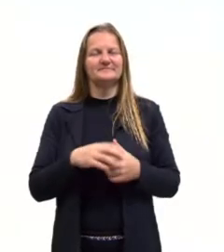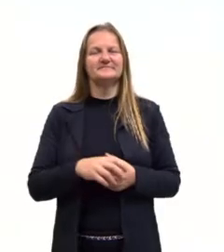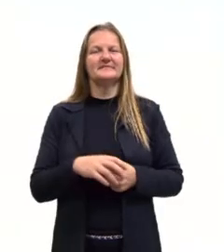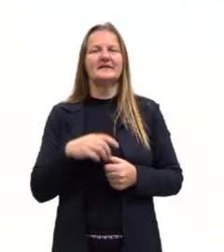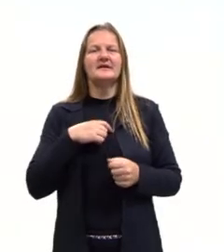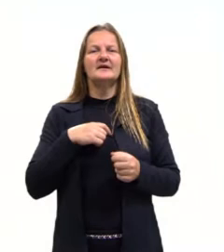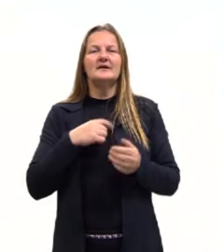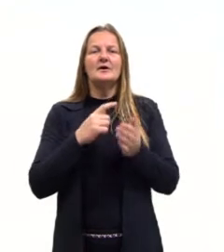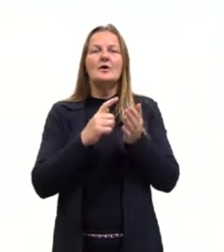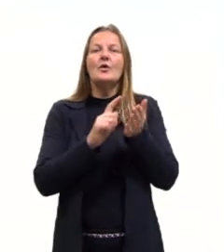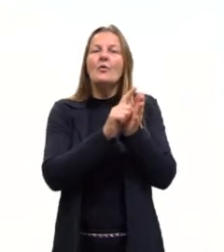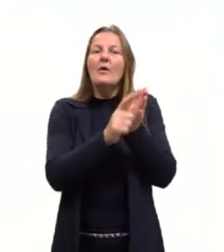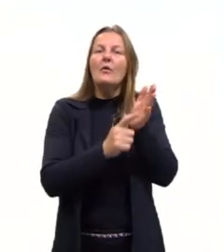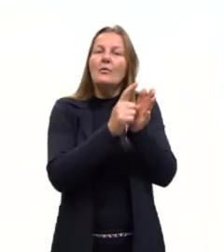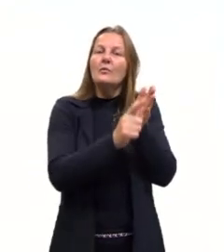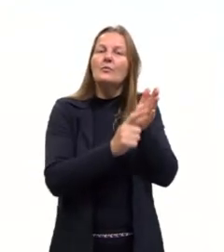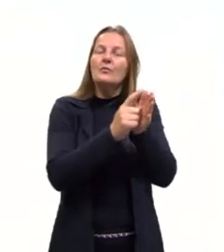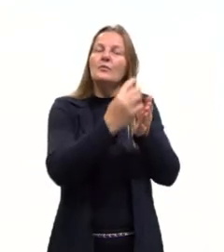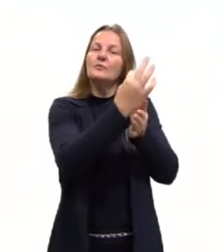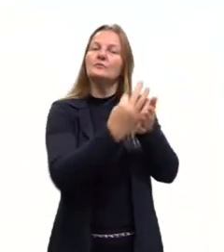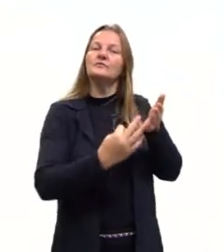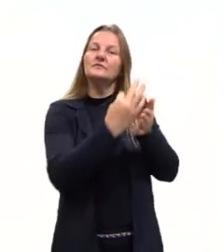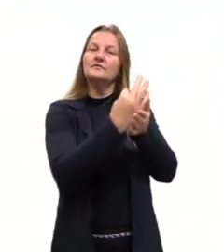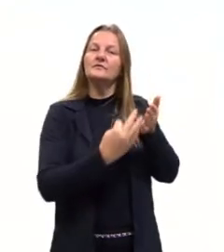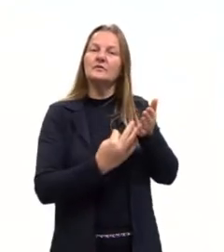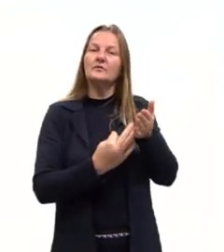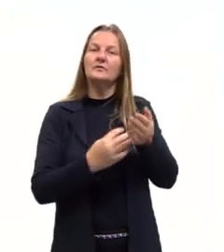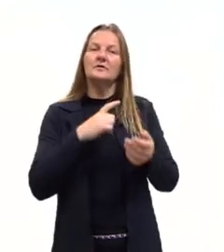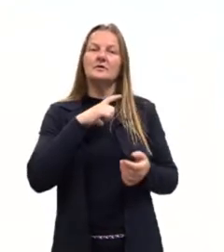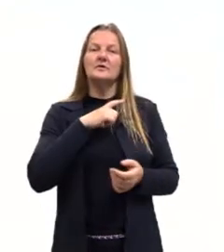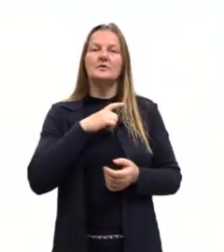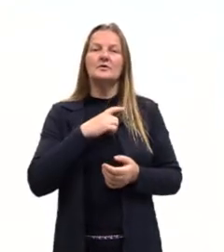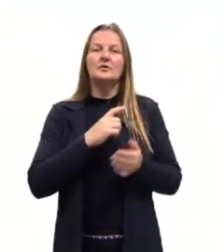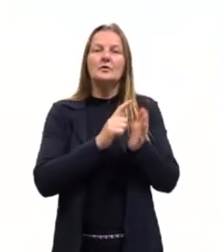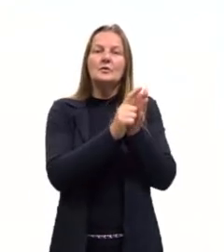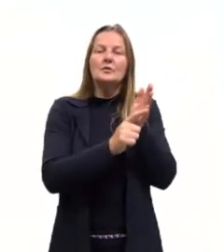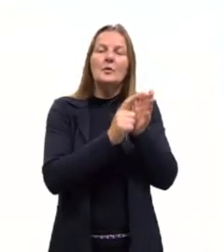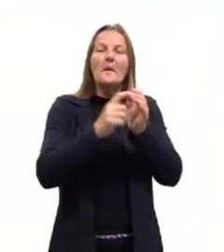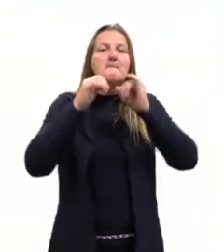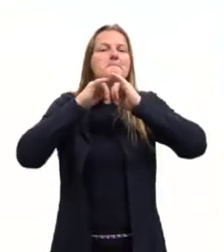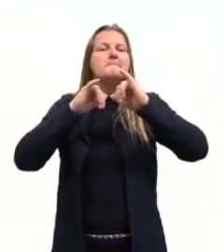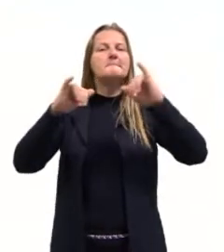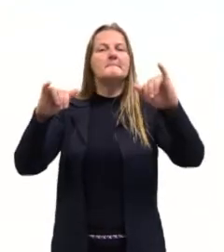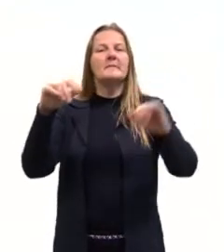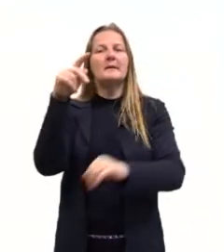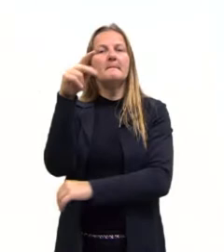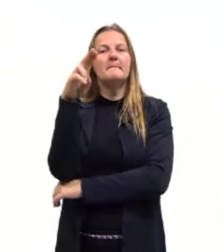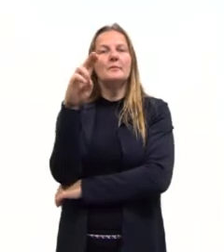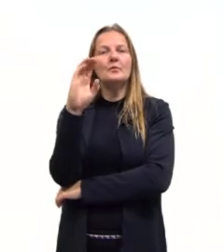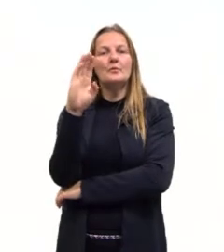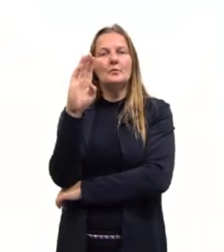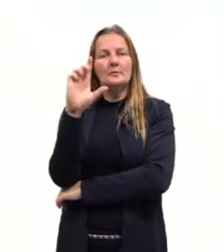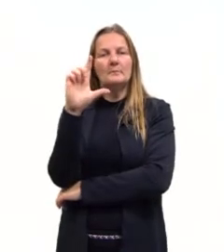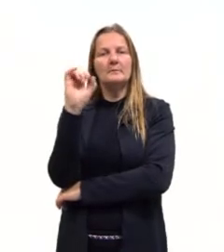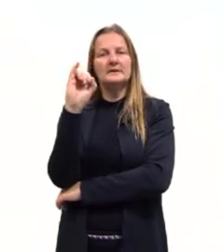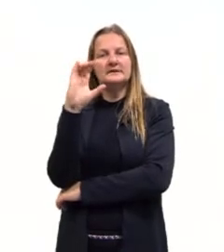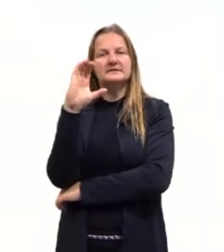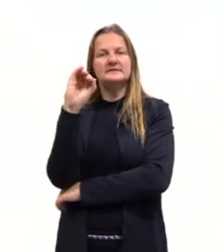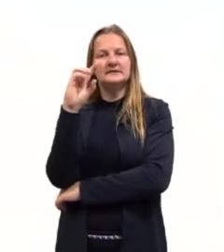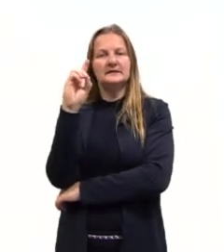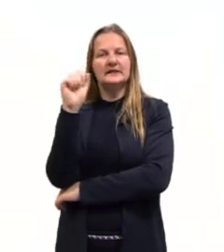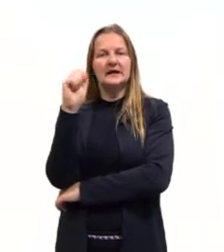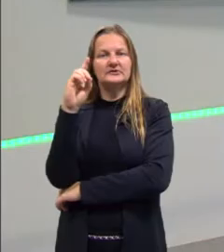um gênero textual dentro da publicidade. É um texto publicitário. Nós temos outros que nós podemos